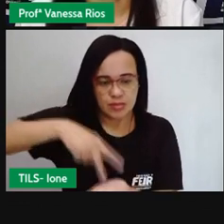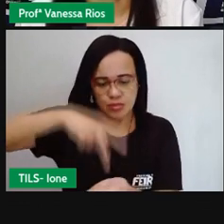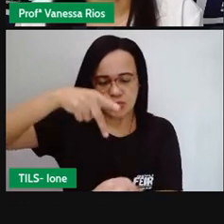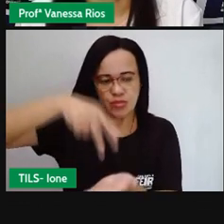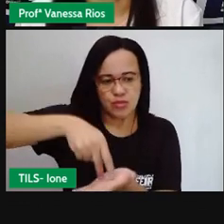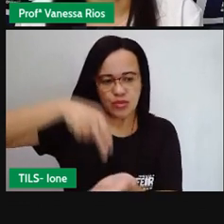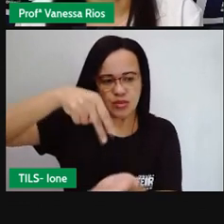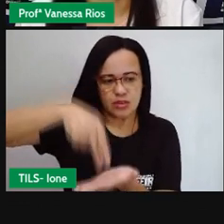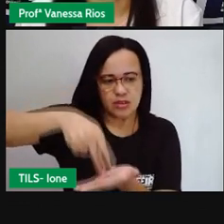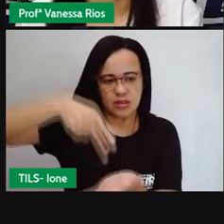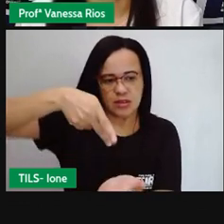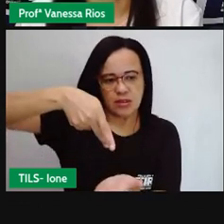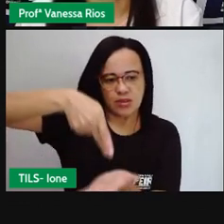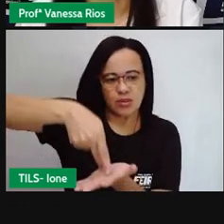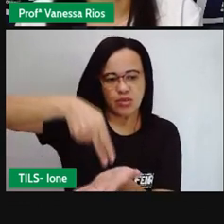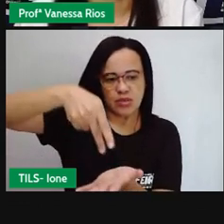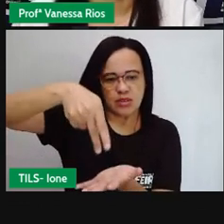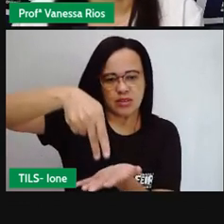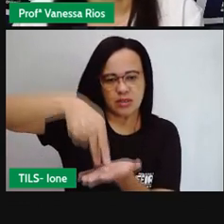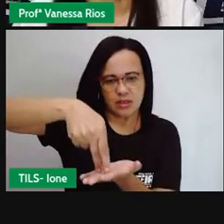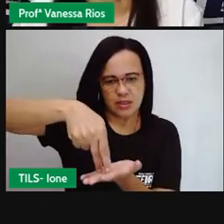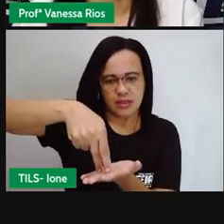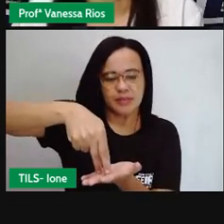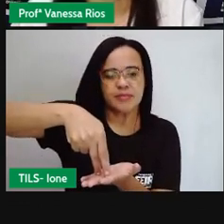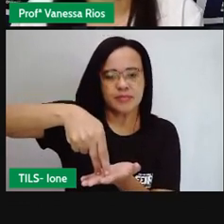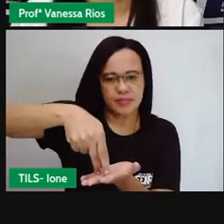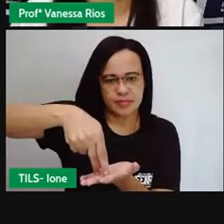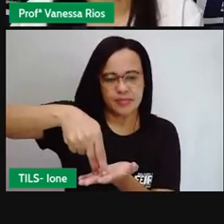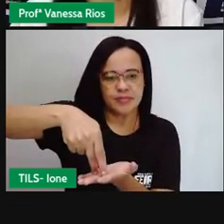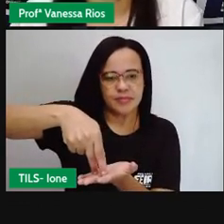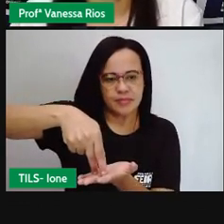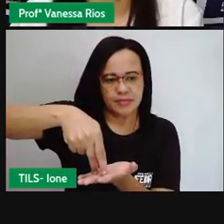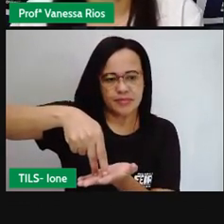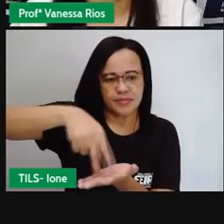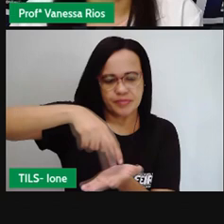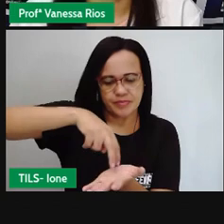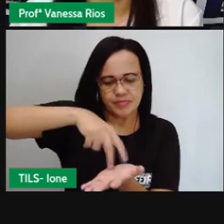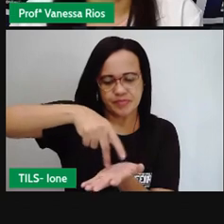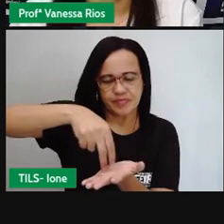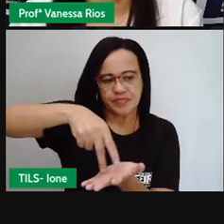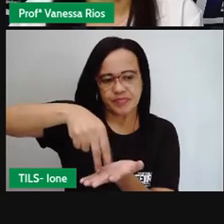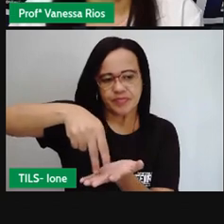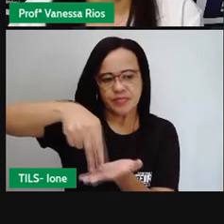um, dois, três. Manuel já está aqui, ó.